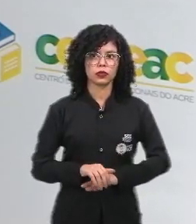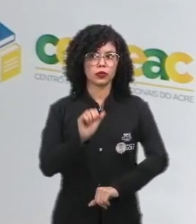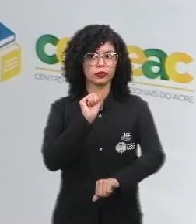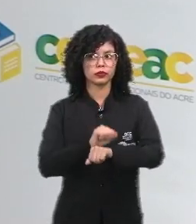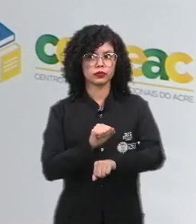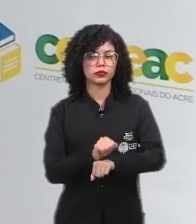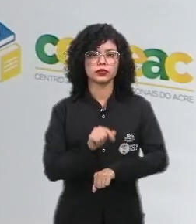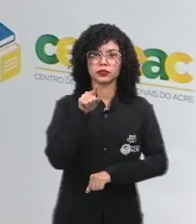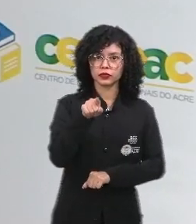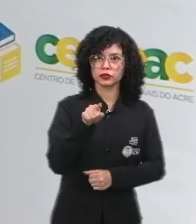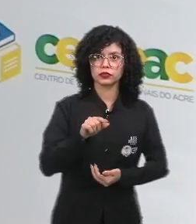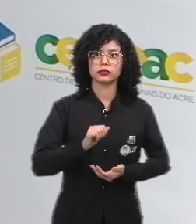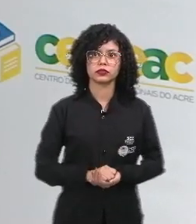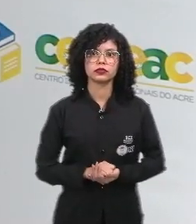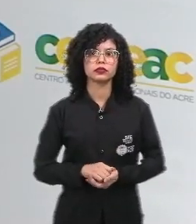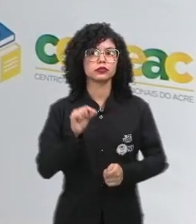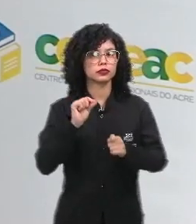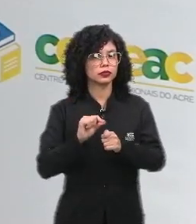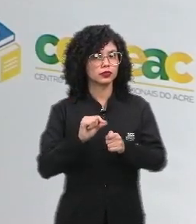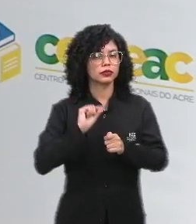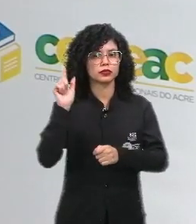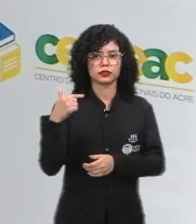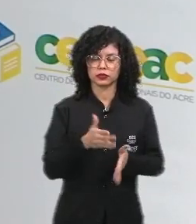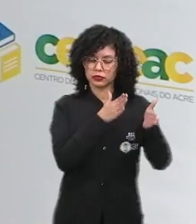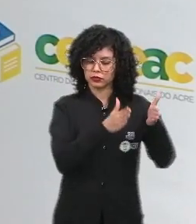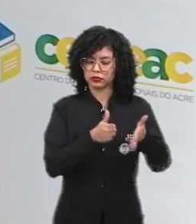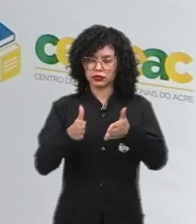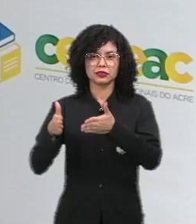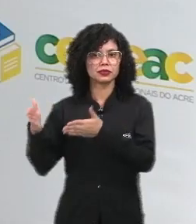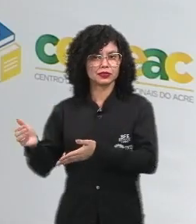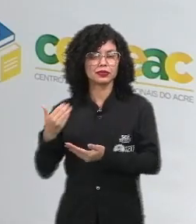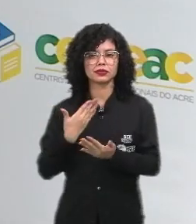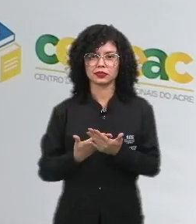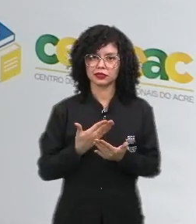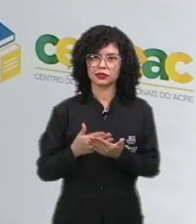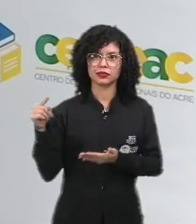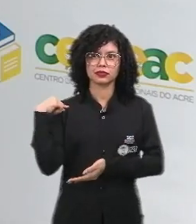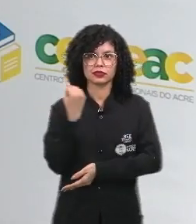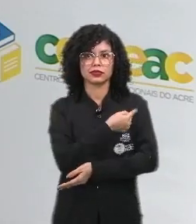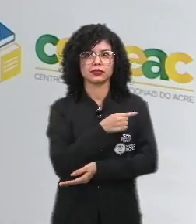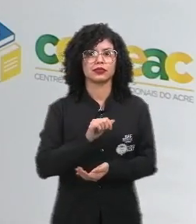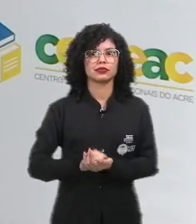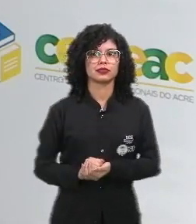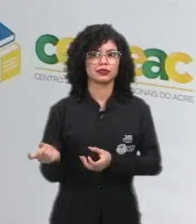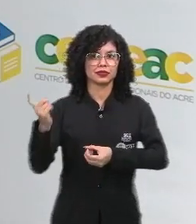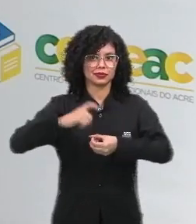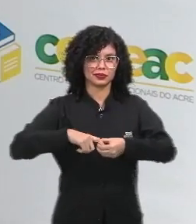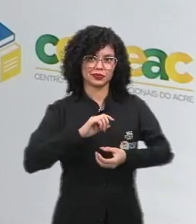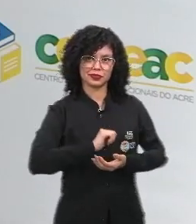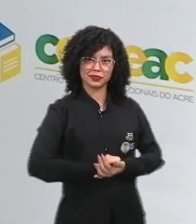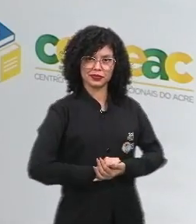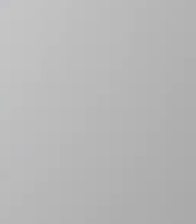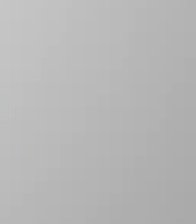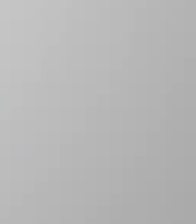espero que você faça as outras etapas das nossas aulas, tá? E daqui a pouco eu retorno.